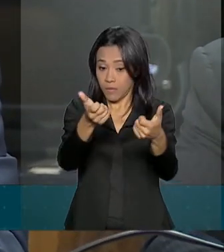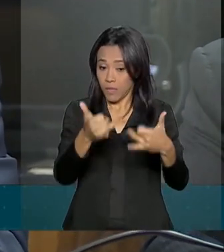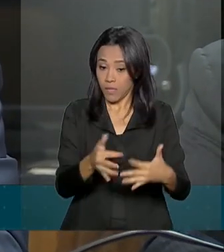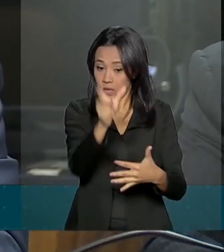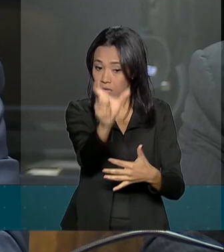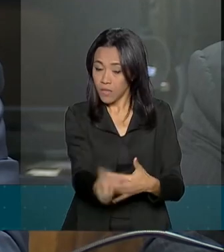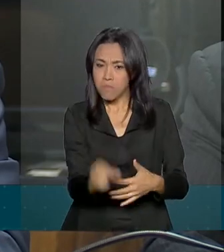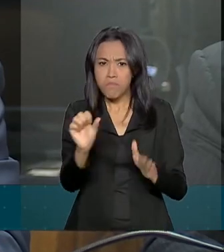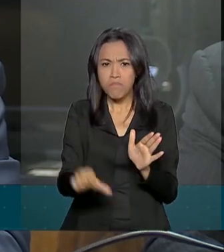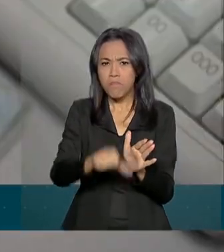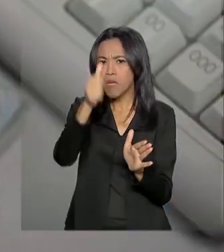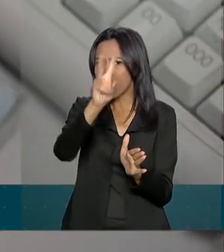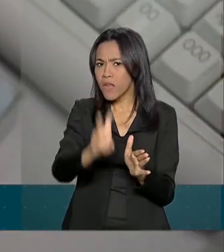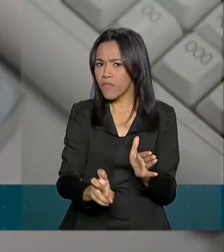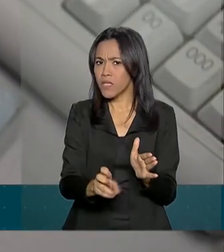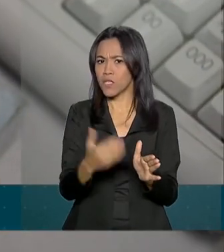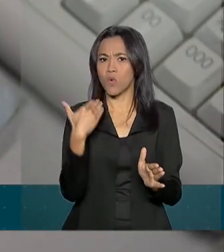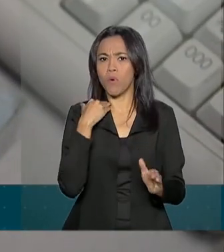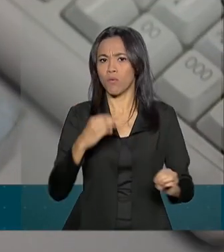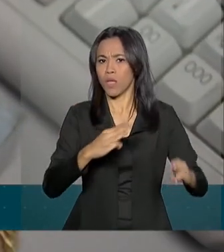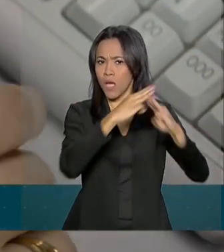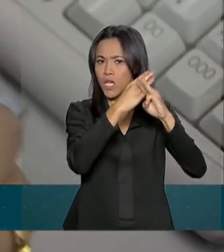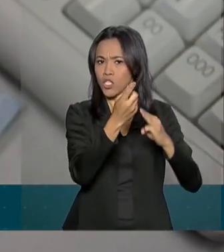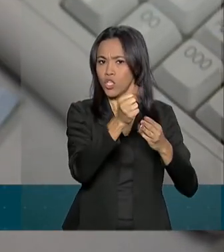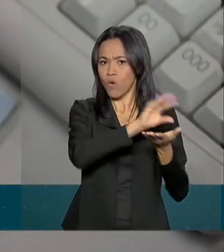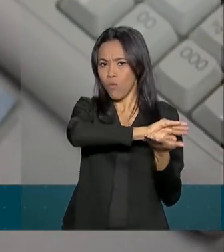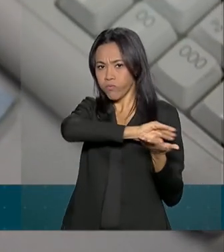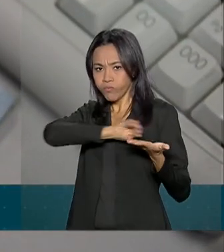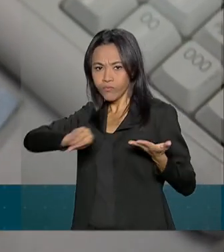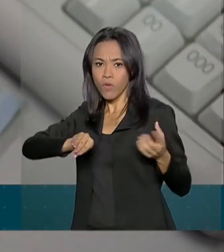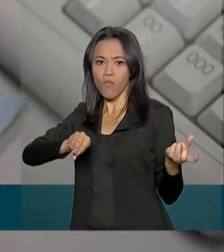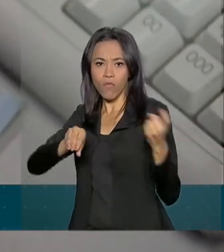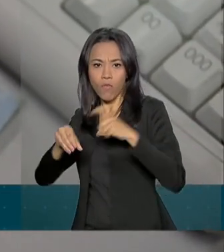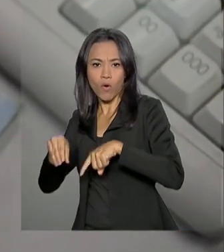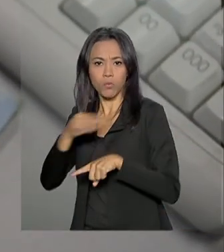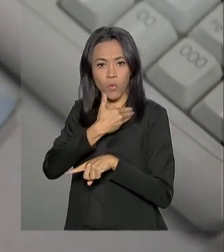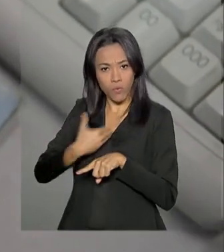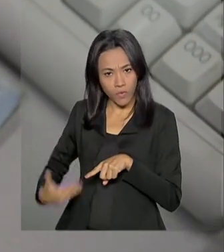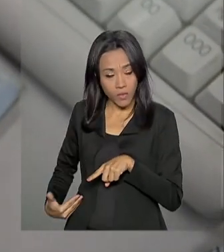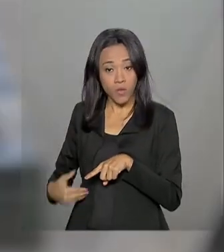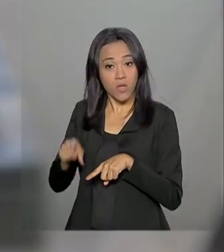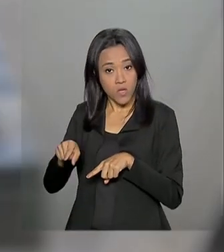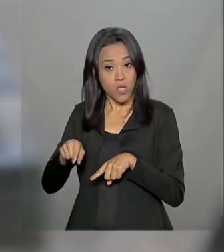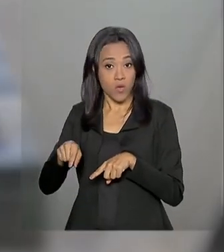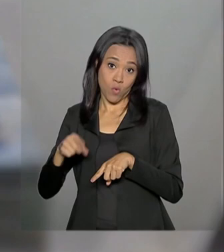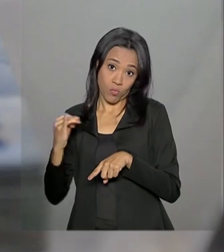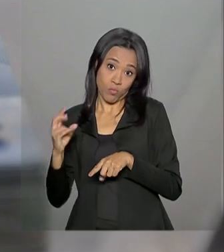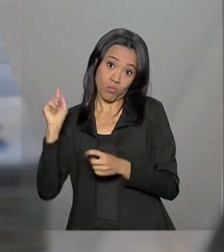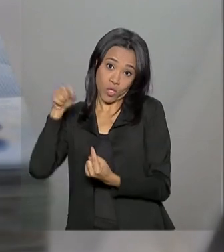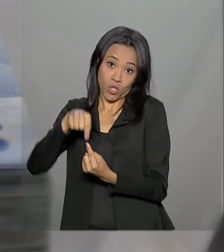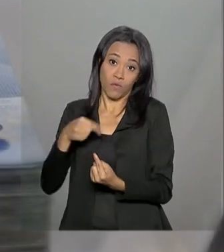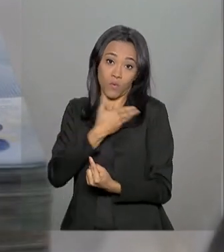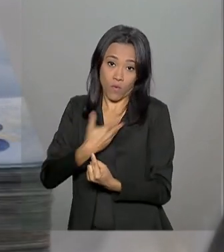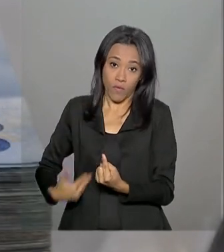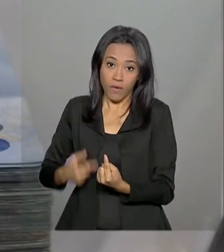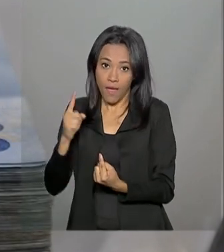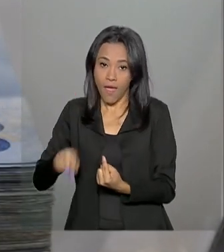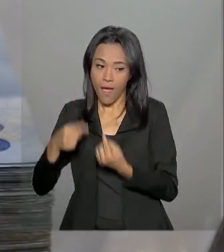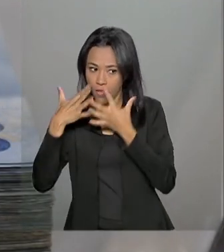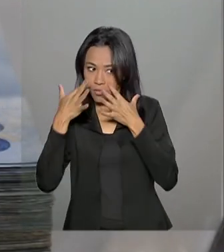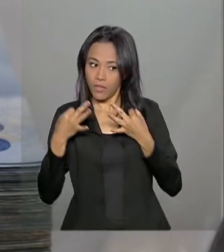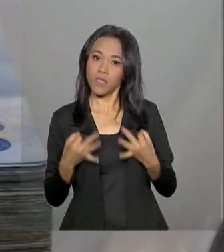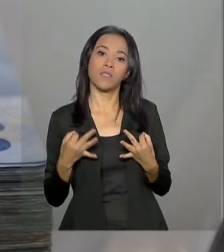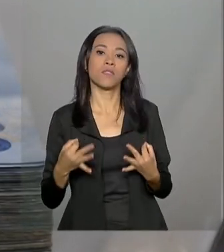essa é a primeira vez que a Caixa devolve dinheiro para a União. O ministro explica que a prioridade do governo é dar mais atenção